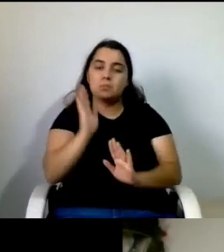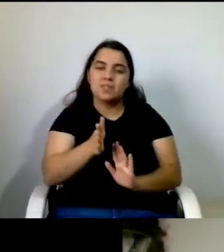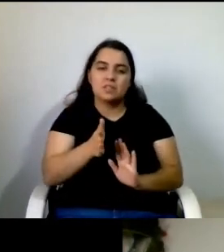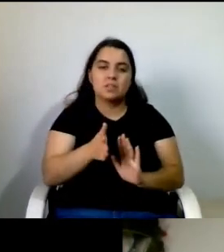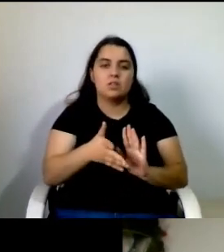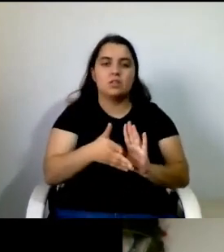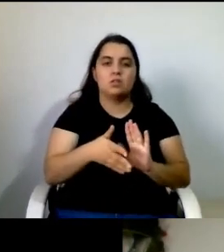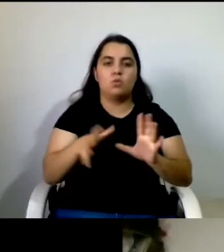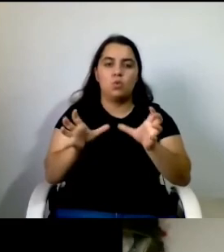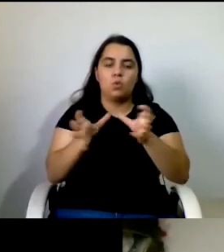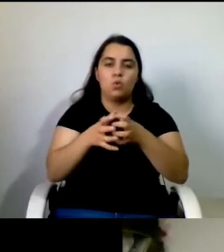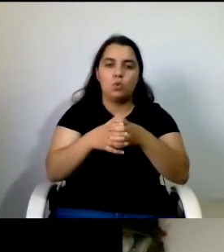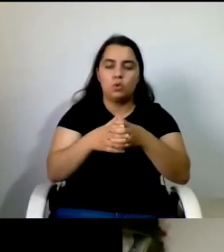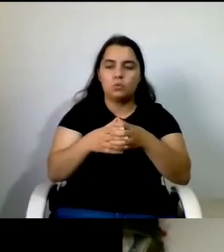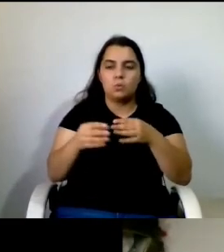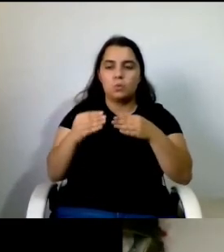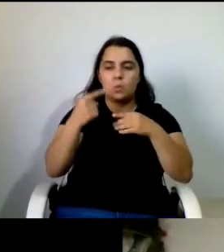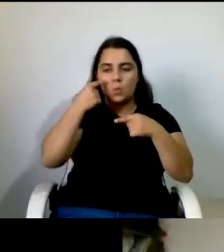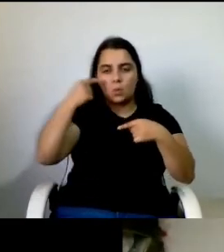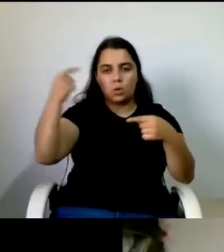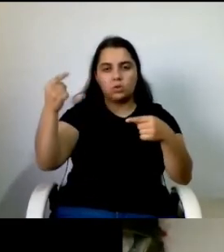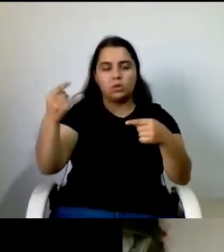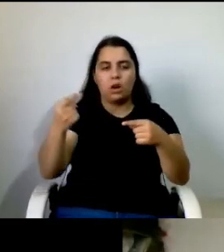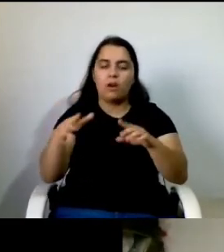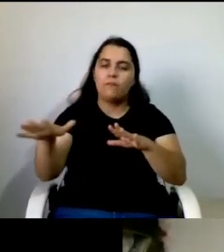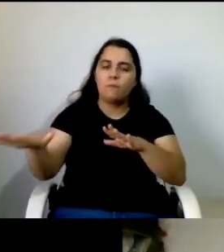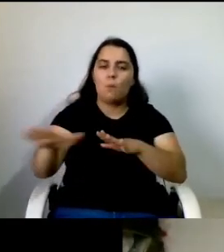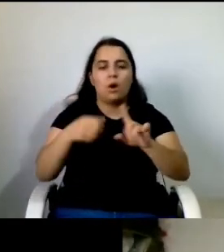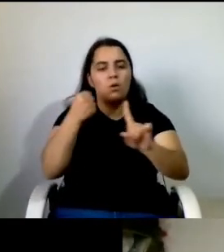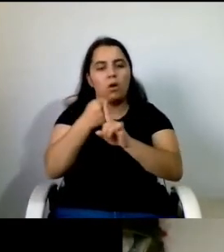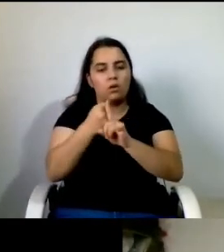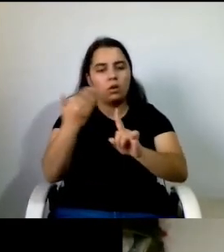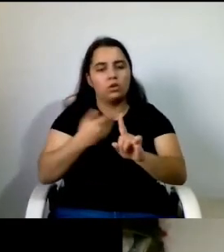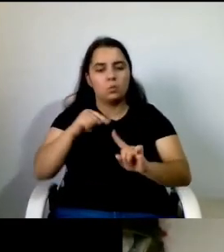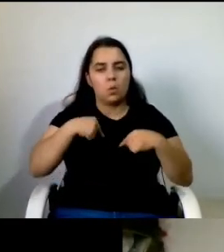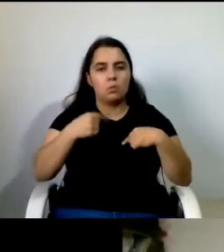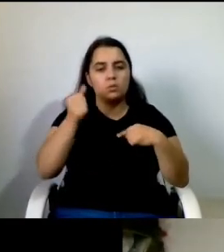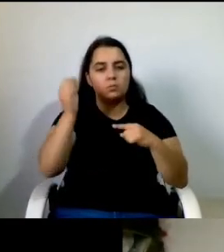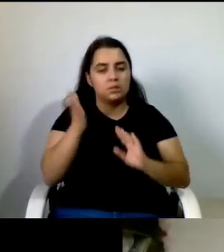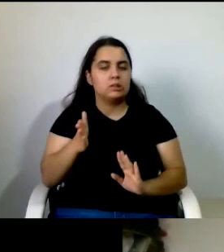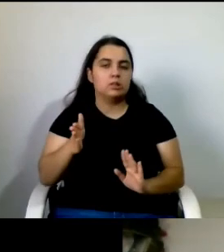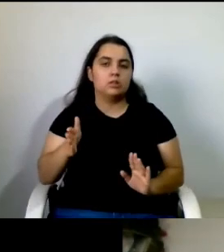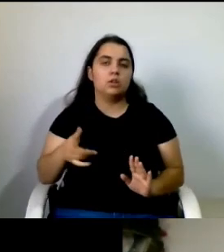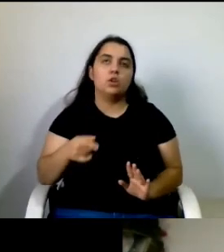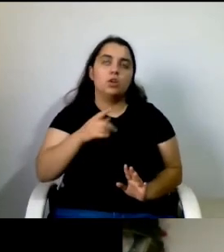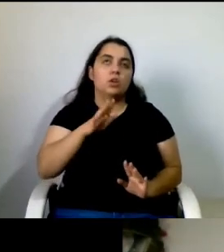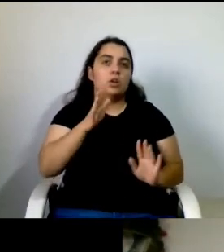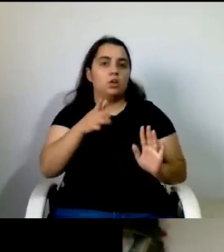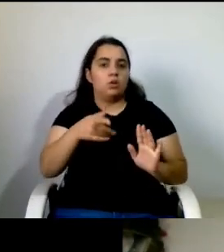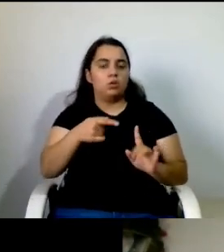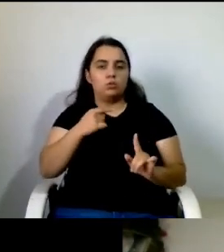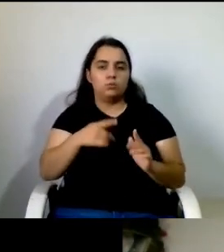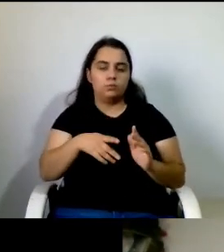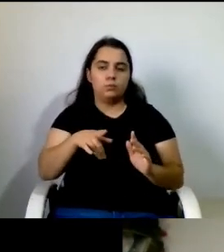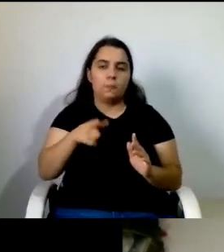momentos em que as pessoas também possam lutar por estes seus direitos reforço também aquilo que já foi dito e que considero muito importante e nós humanitas